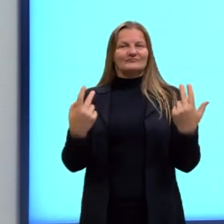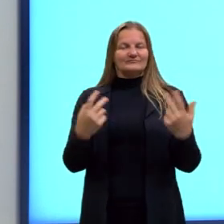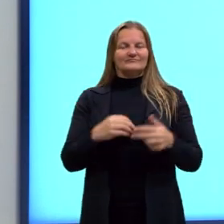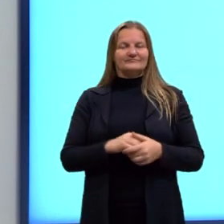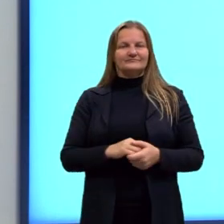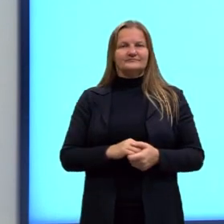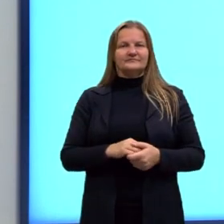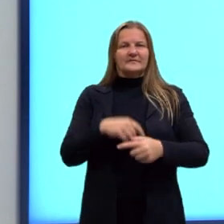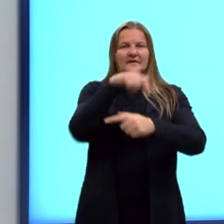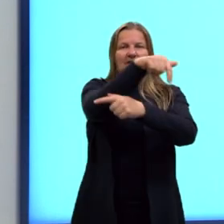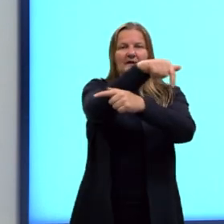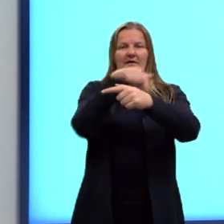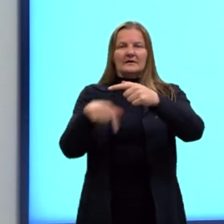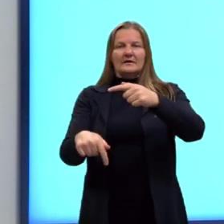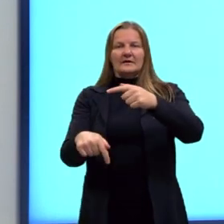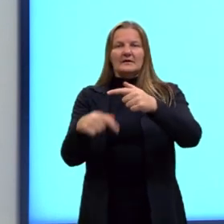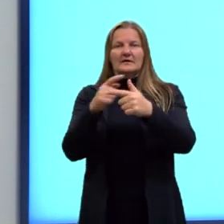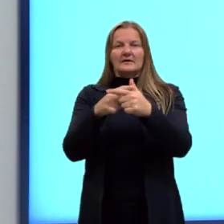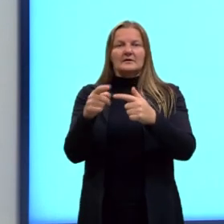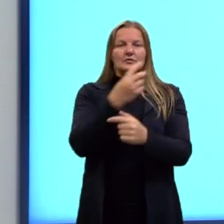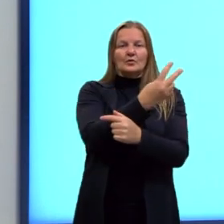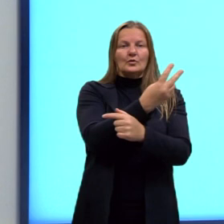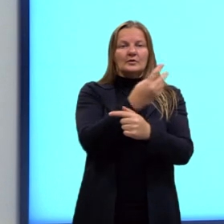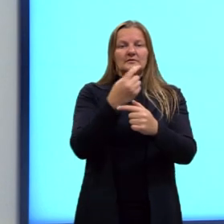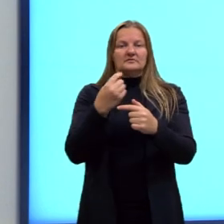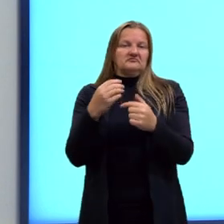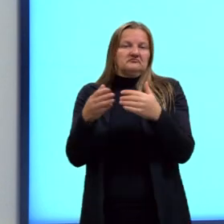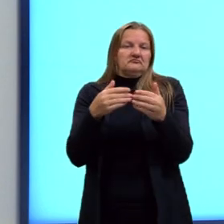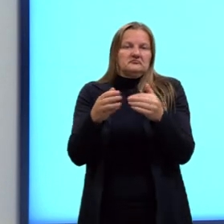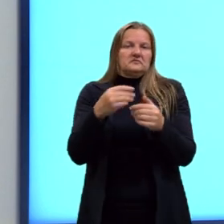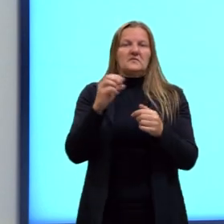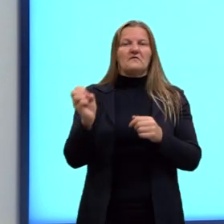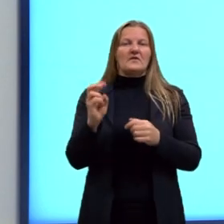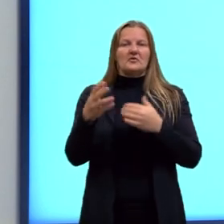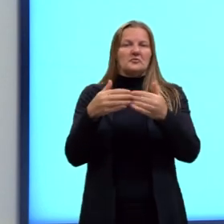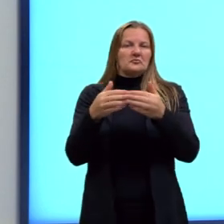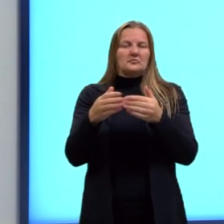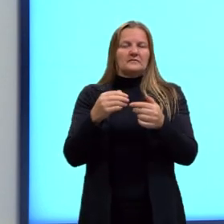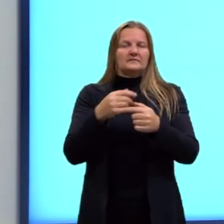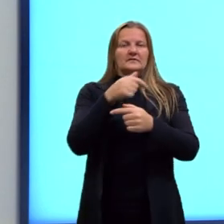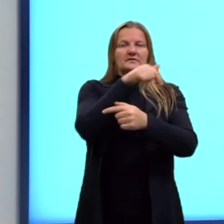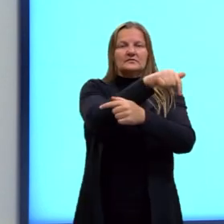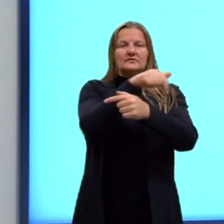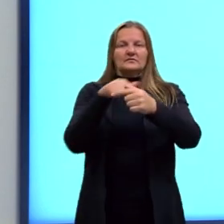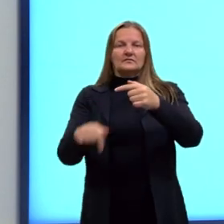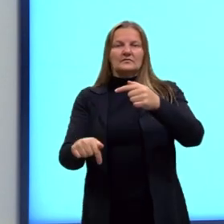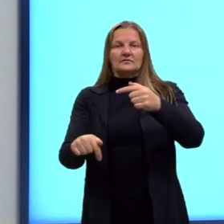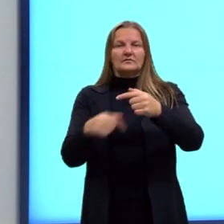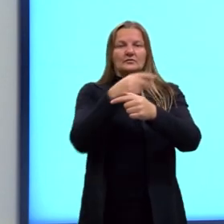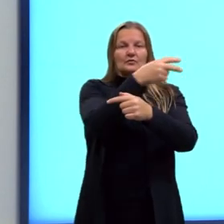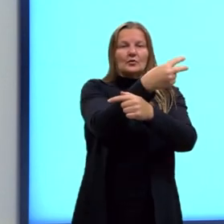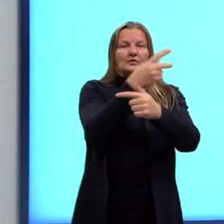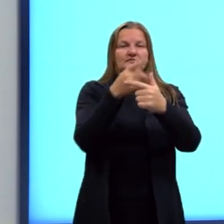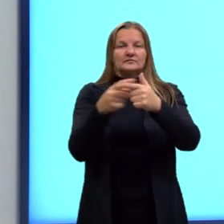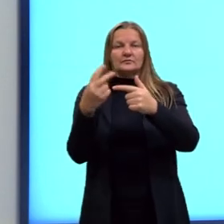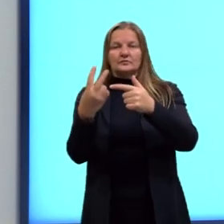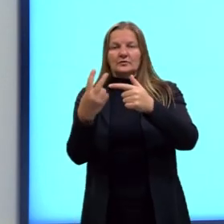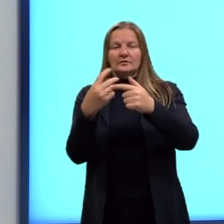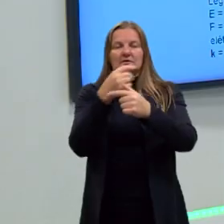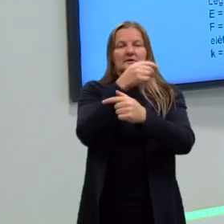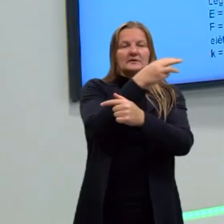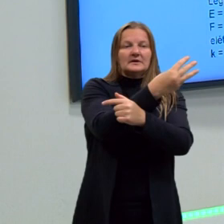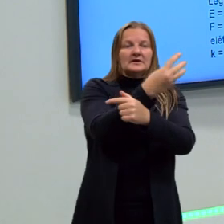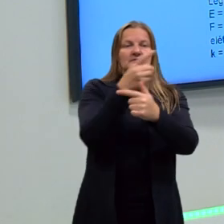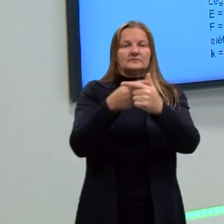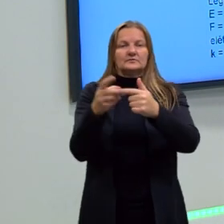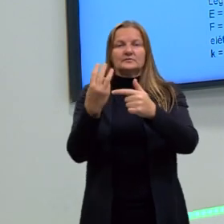tem o mesmo valor, se Q vale 2, se Q vale 3, o que eu estou fazendo? Eu estou dividindo 2 por 2, eu estou dividindo 3